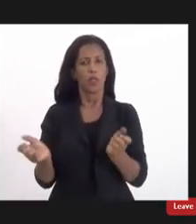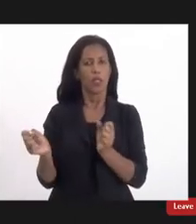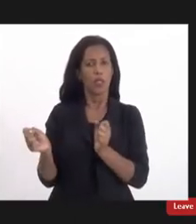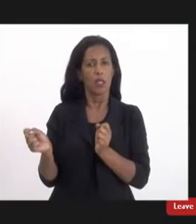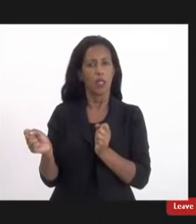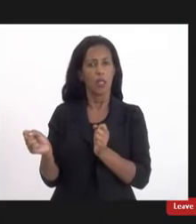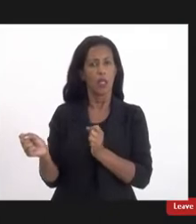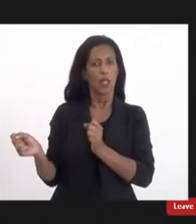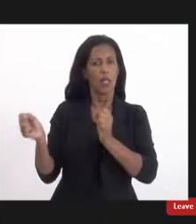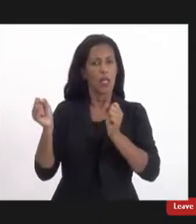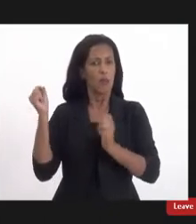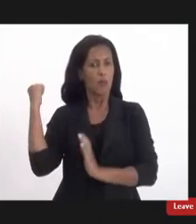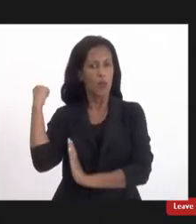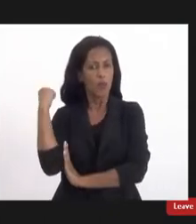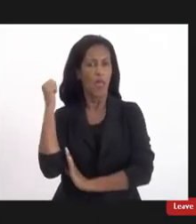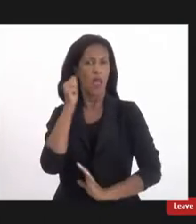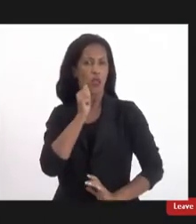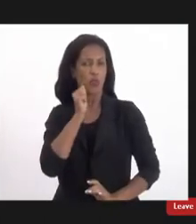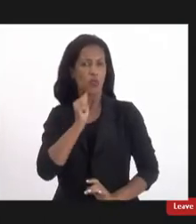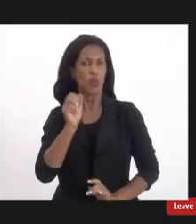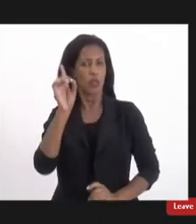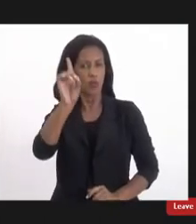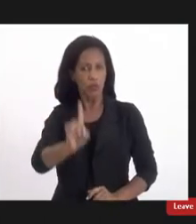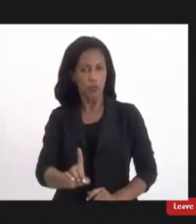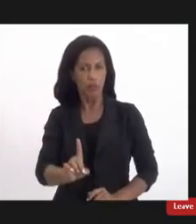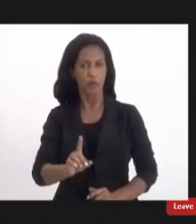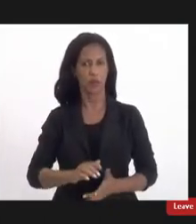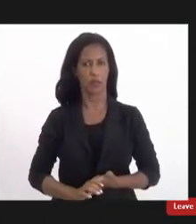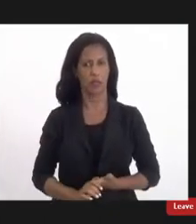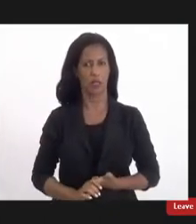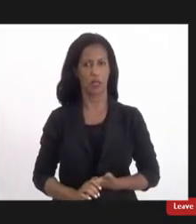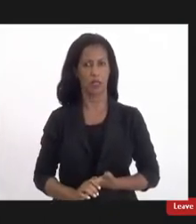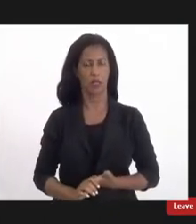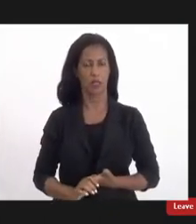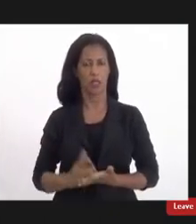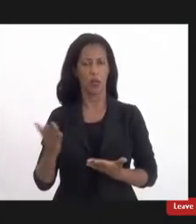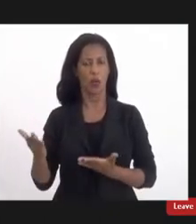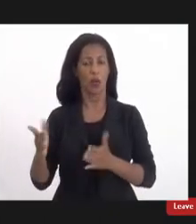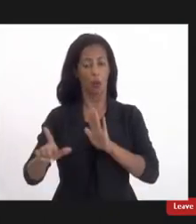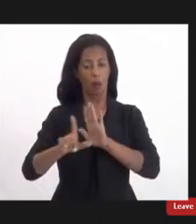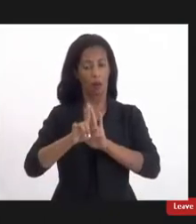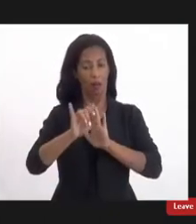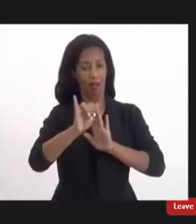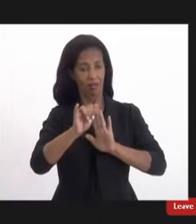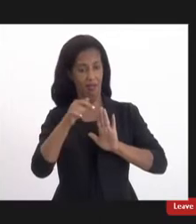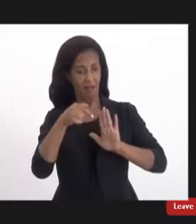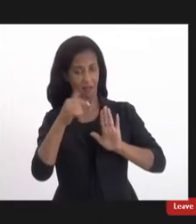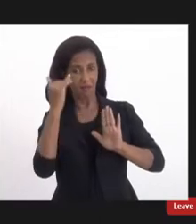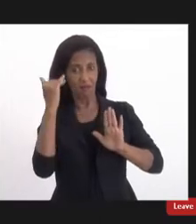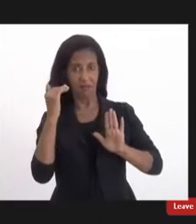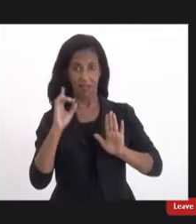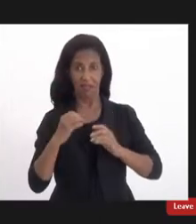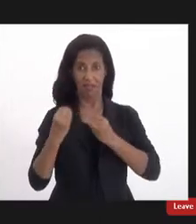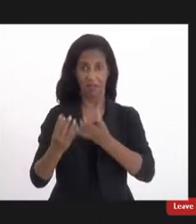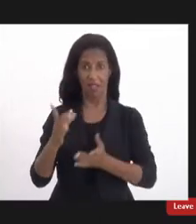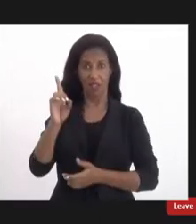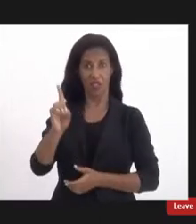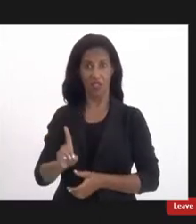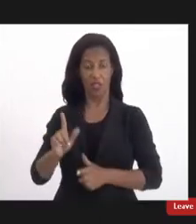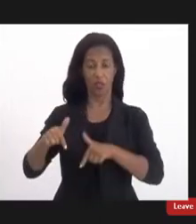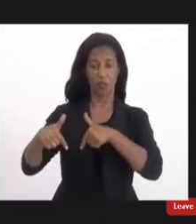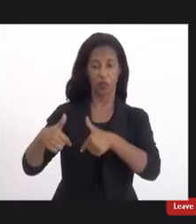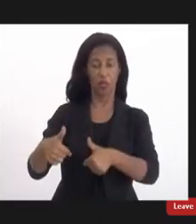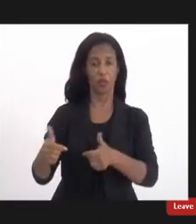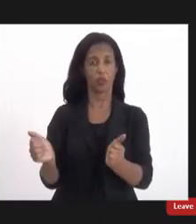mulheres com deficiências cobertas pela presente lei em particular através de ações com a